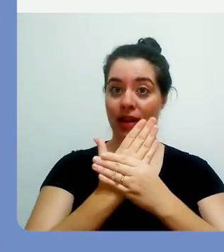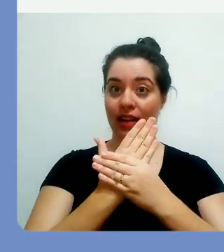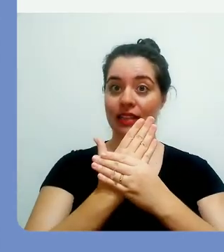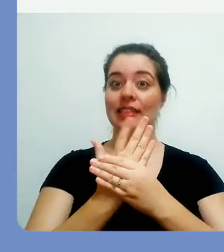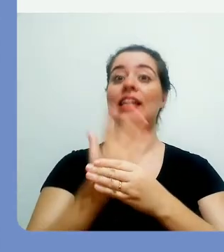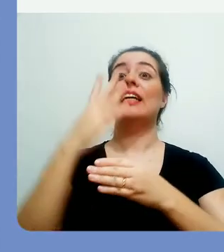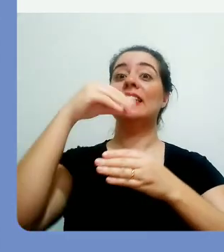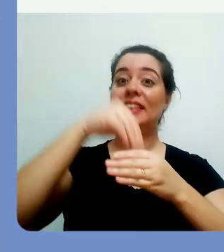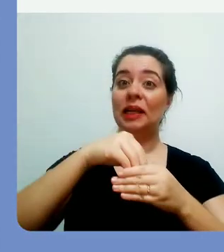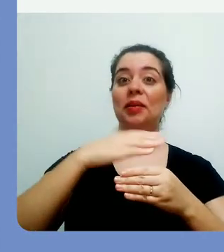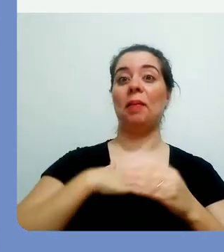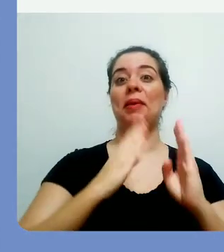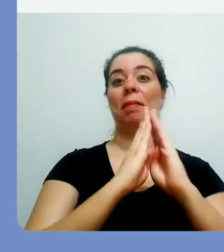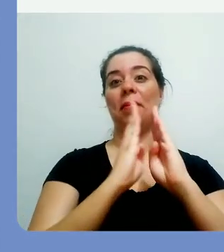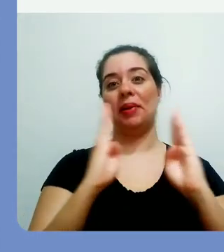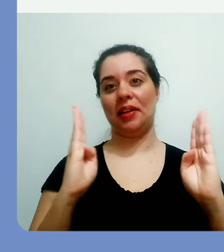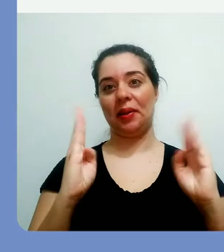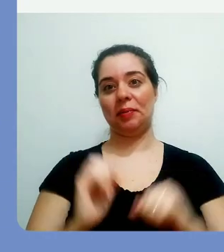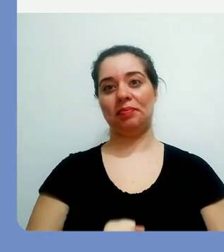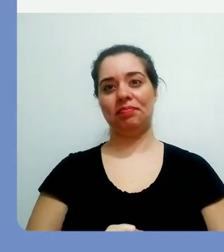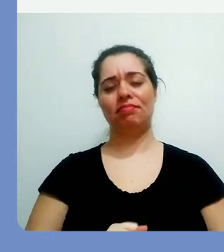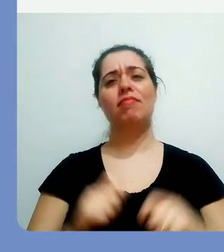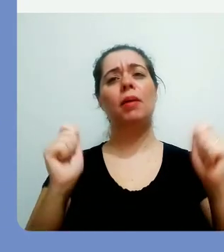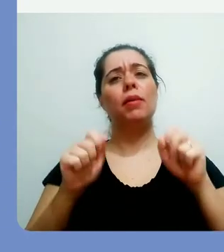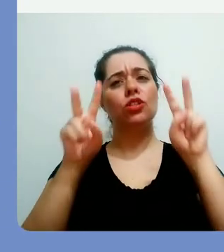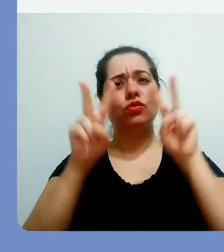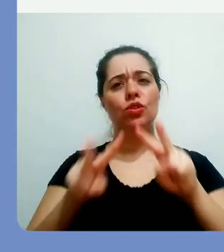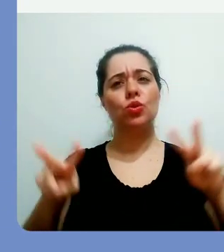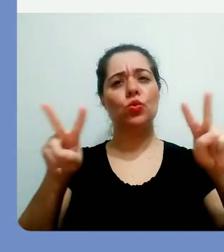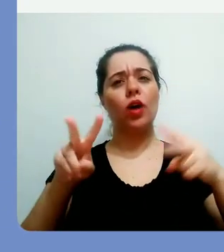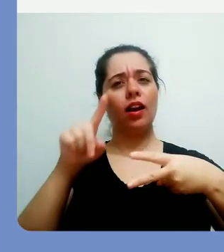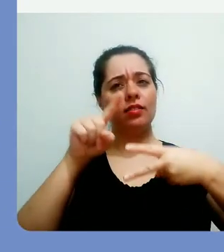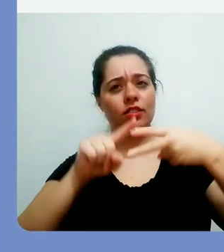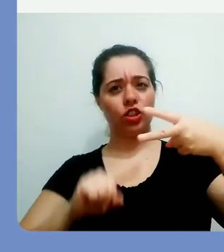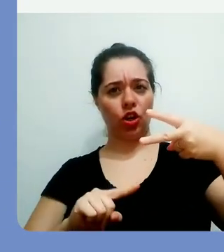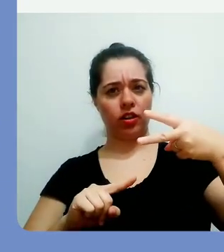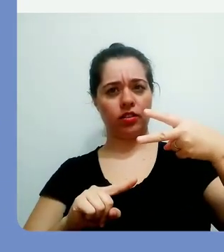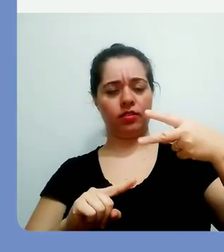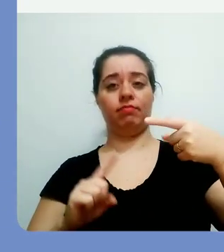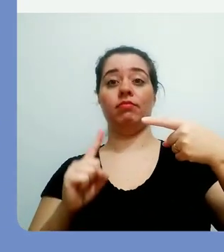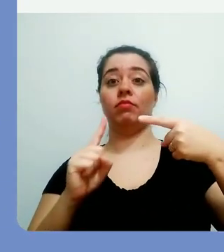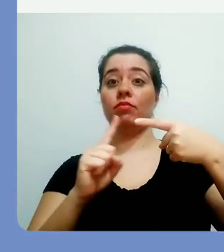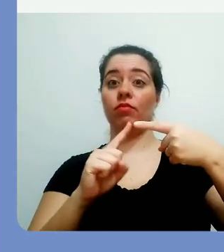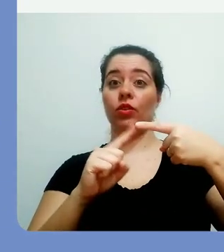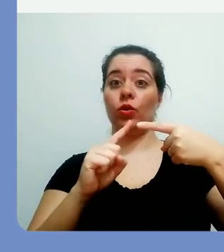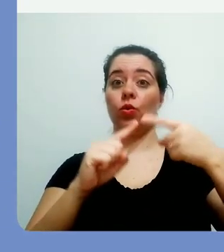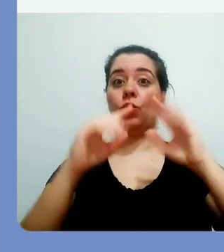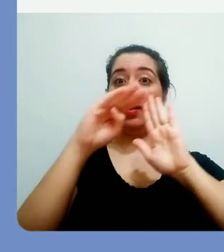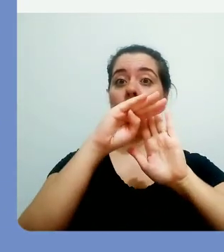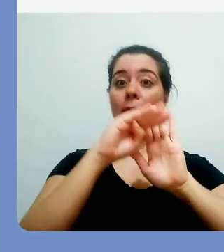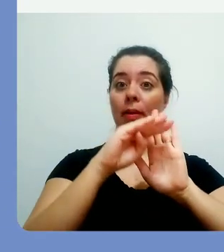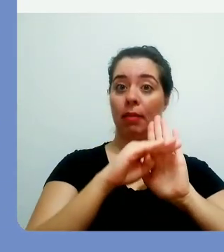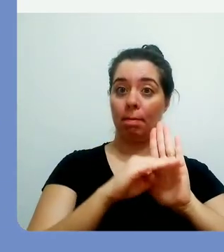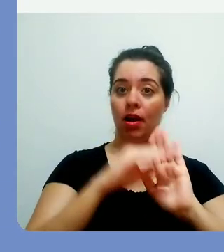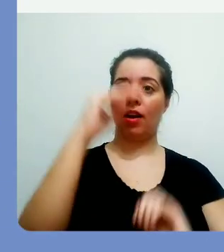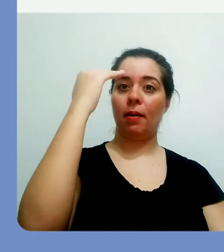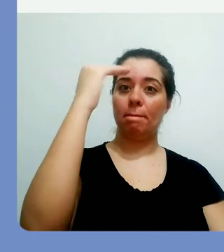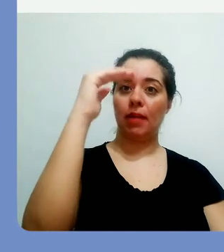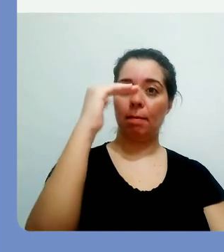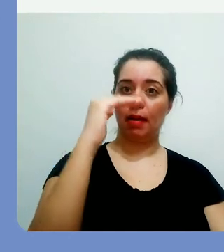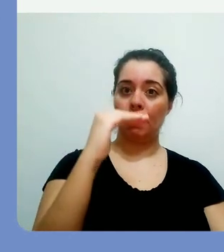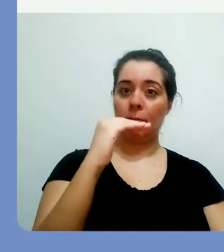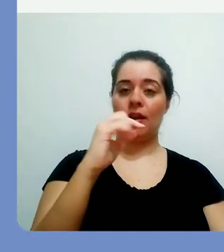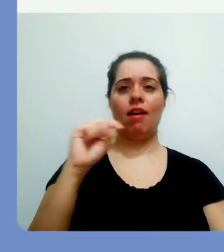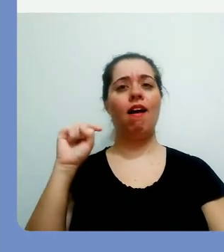desta pasta da minha biblioteca recém-criada. Eu tenho duas possibilidades de visualização do arquivo. Eu posso visualizar